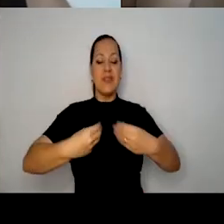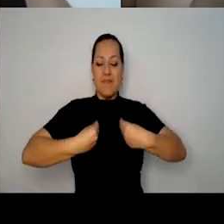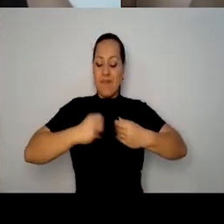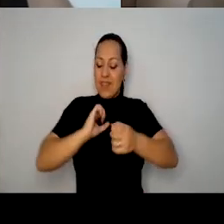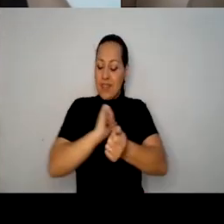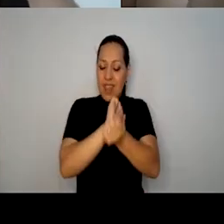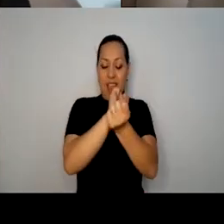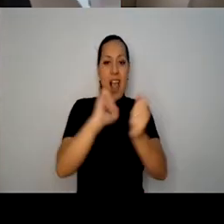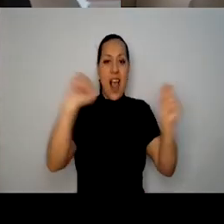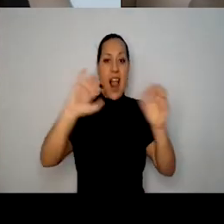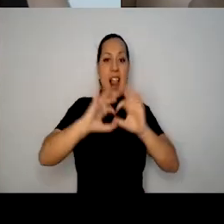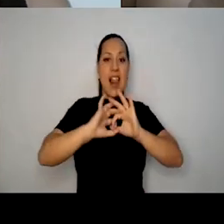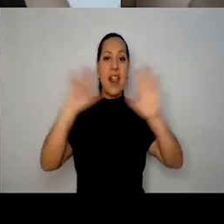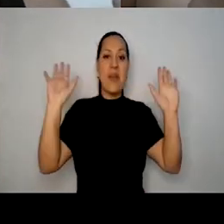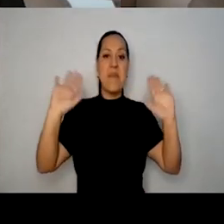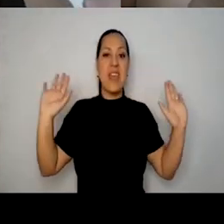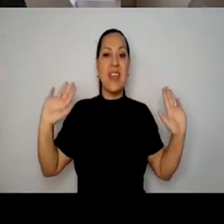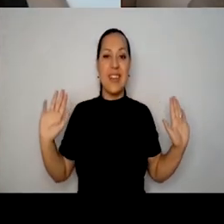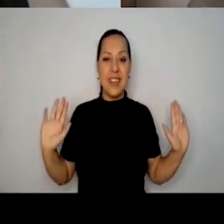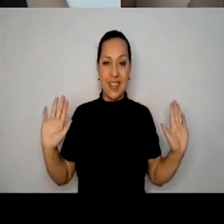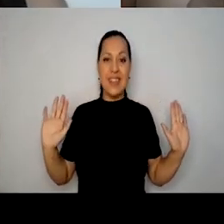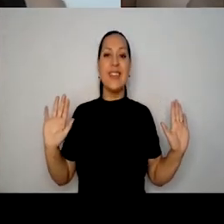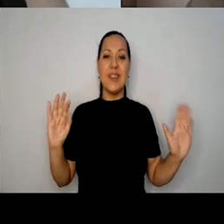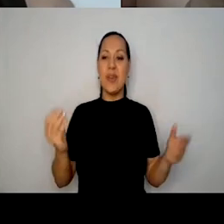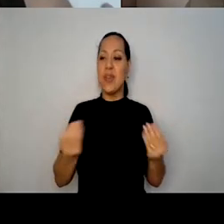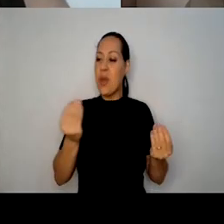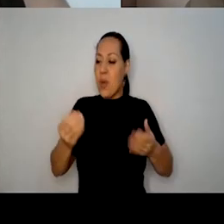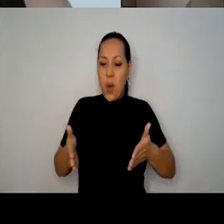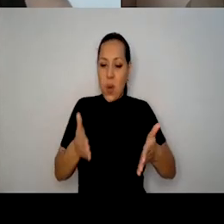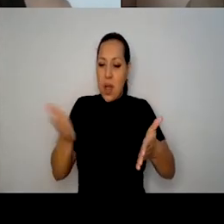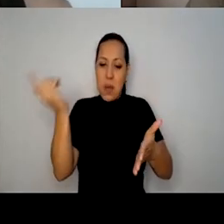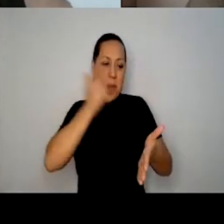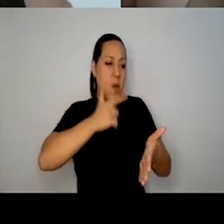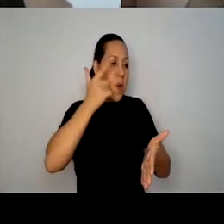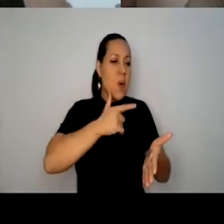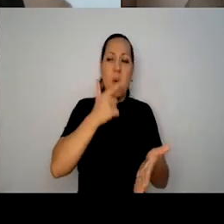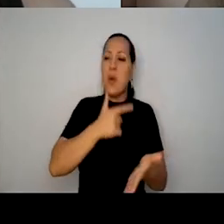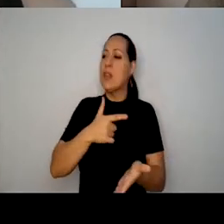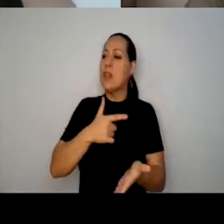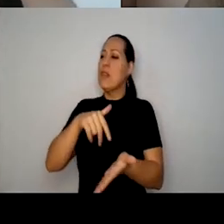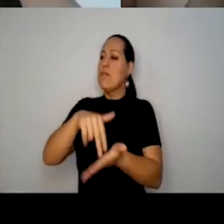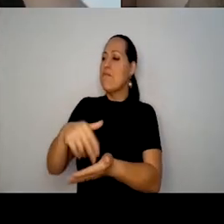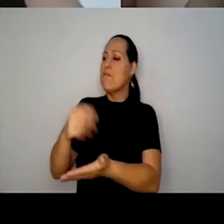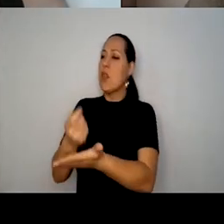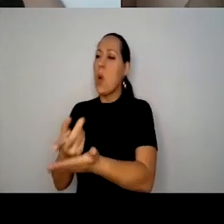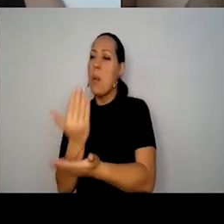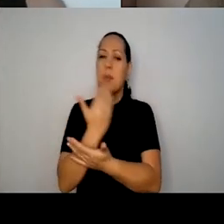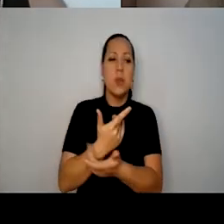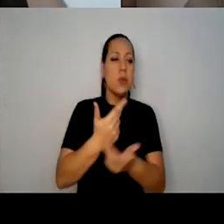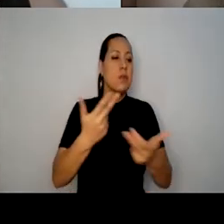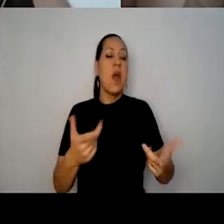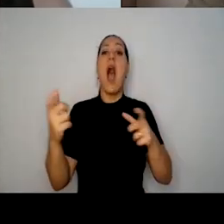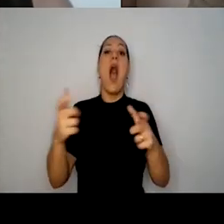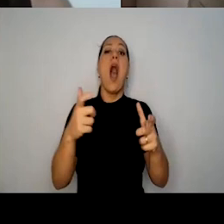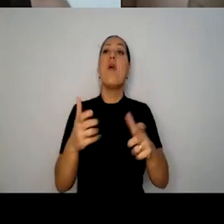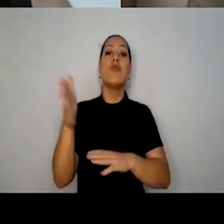Qual era o caminho que garantia a nossa liberdade, a gente poder se manter e caminhar sozinho, onde é que eu quero ir agora?